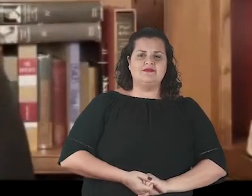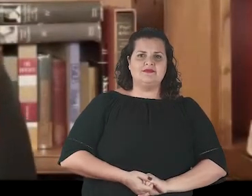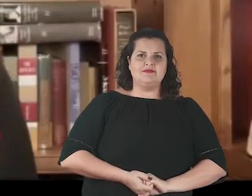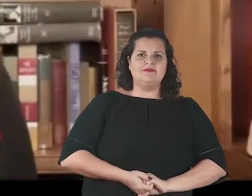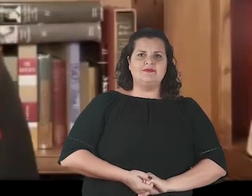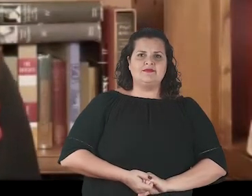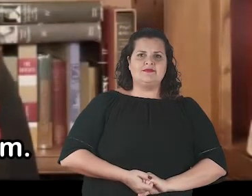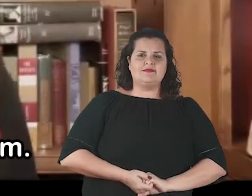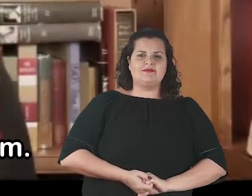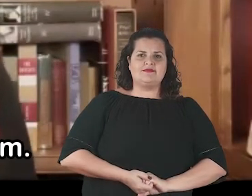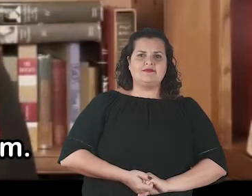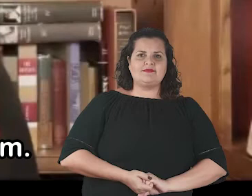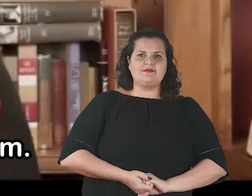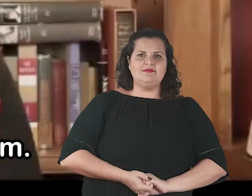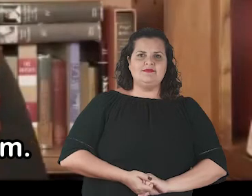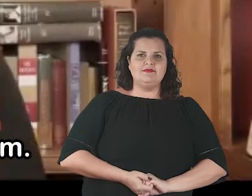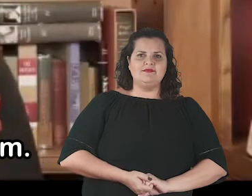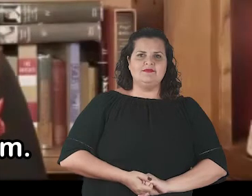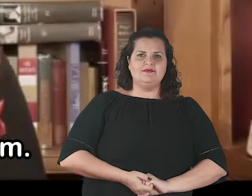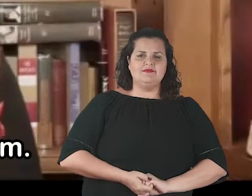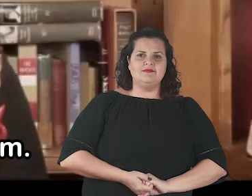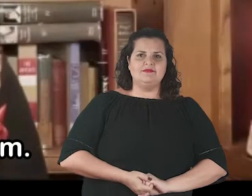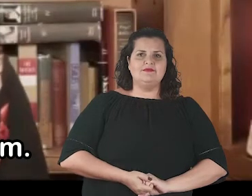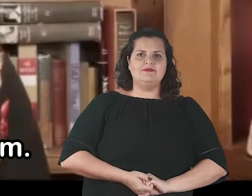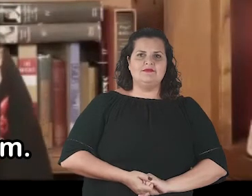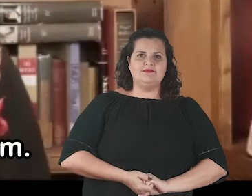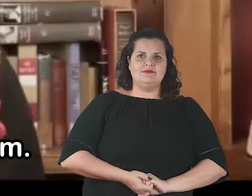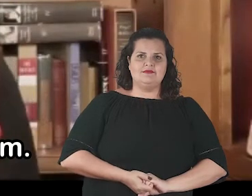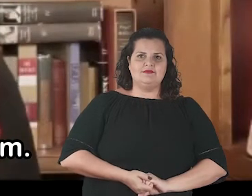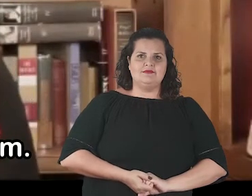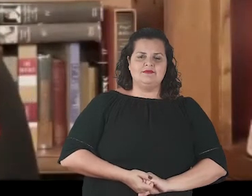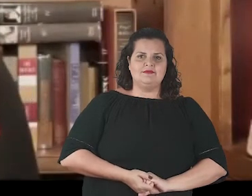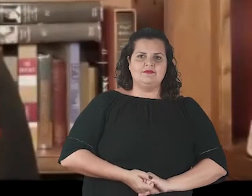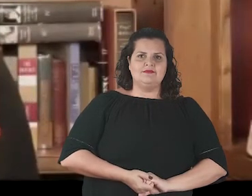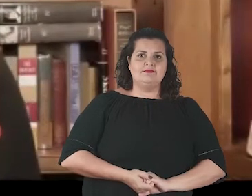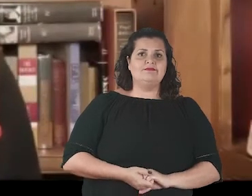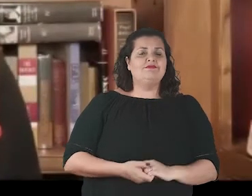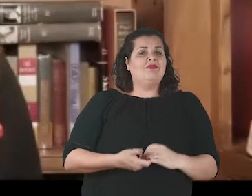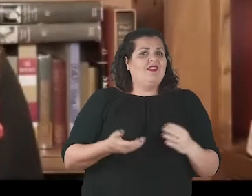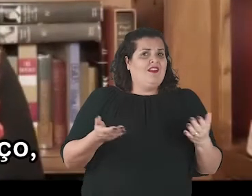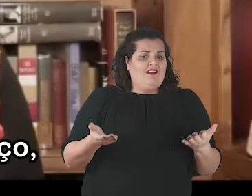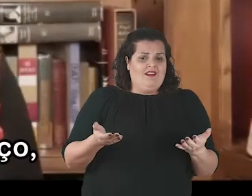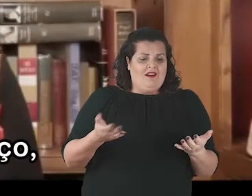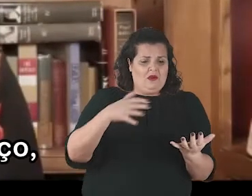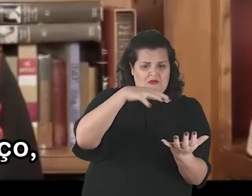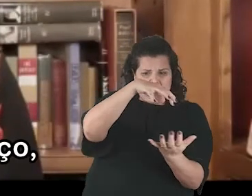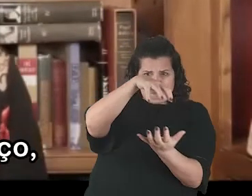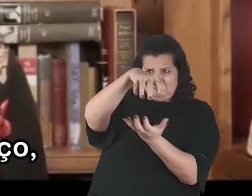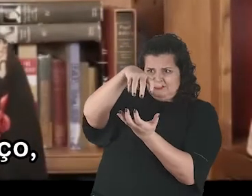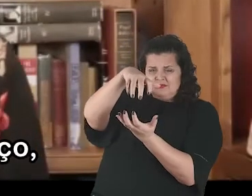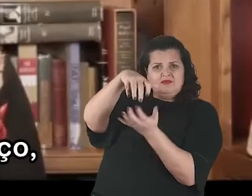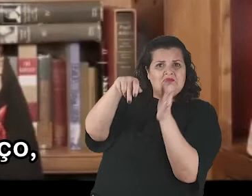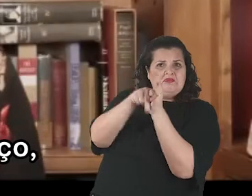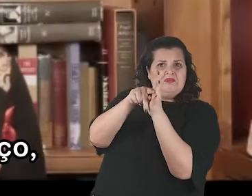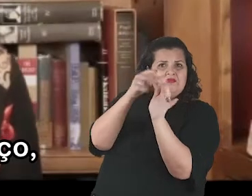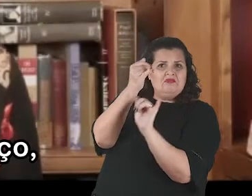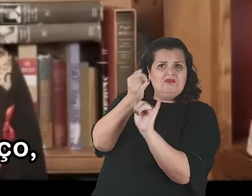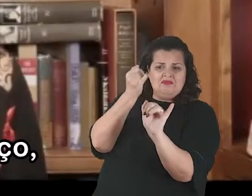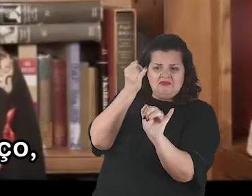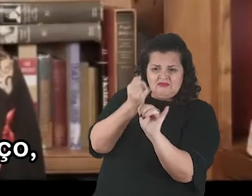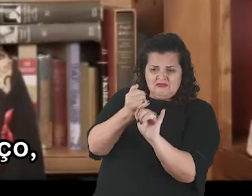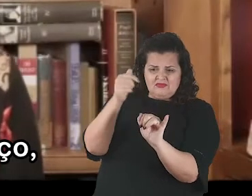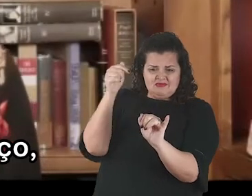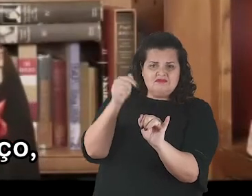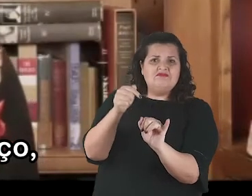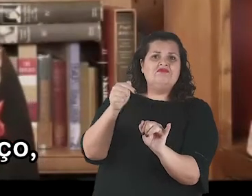leis da sociedade de alguma forma não se aplicam. E, nesse universo